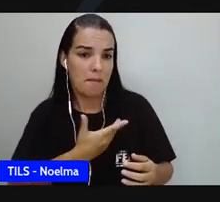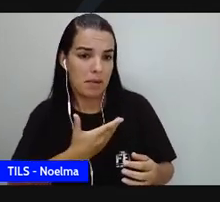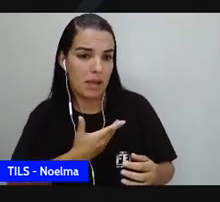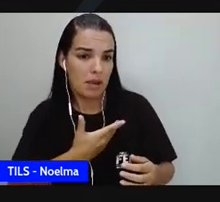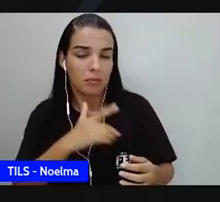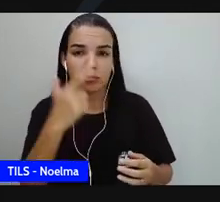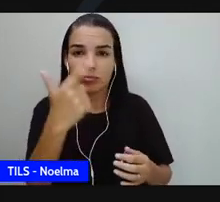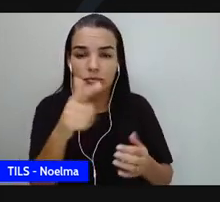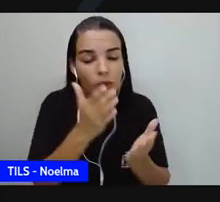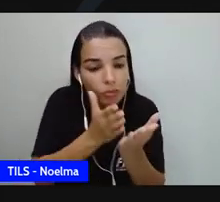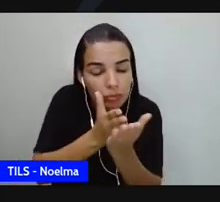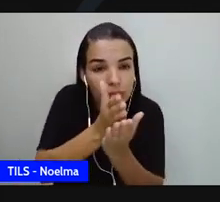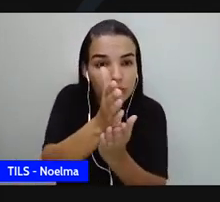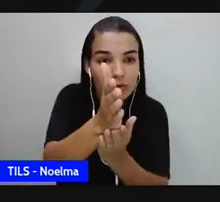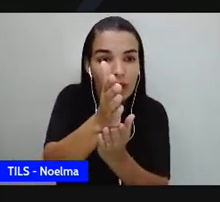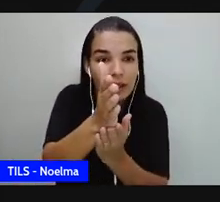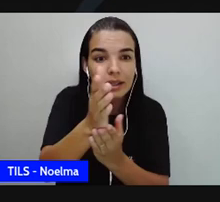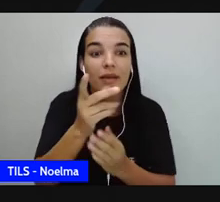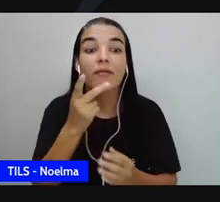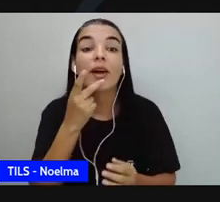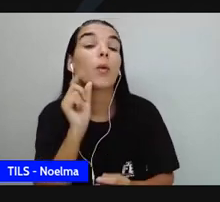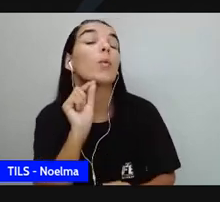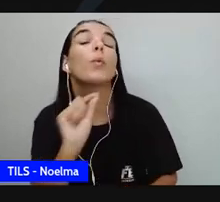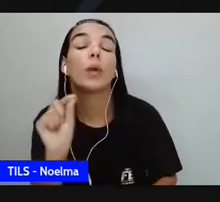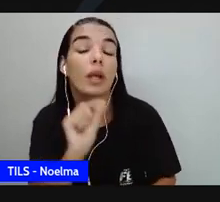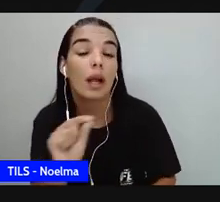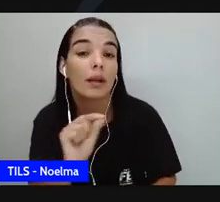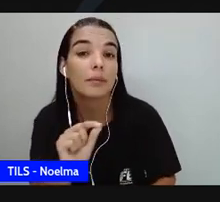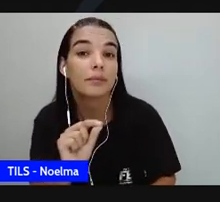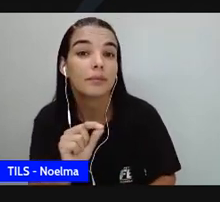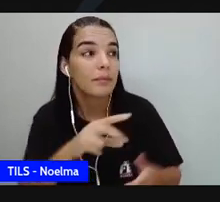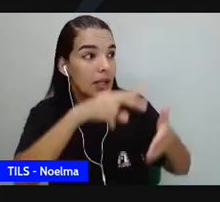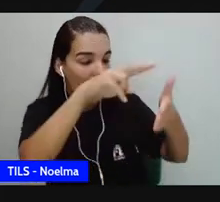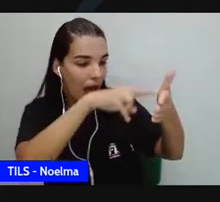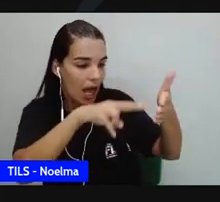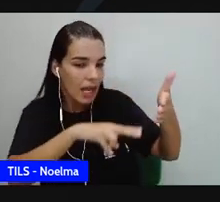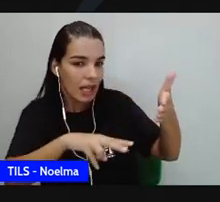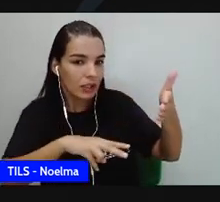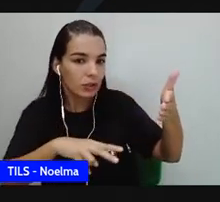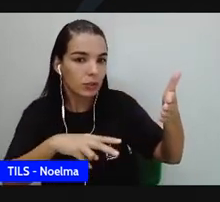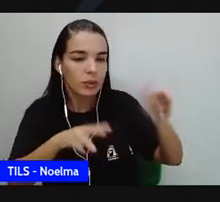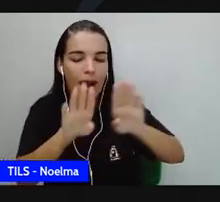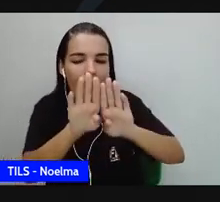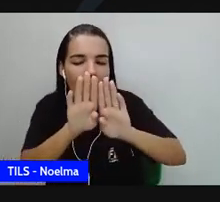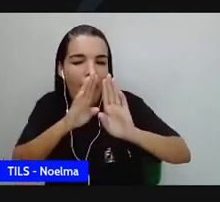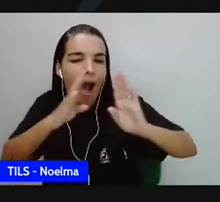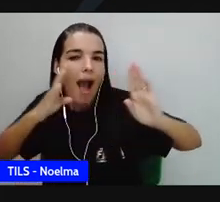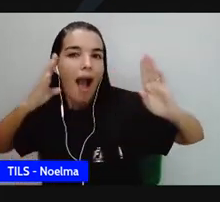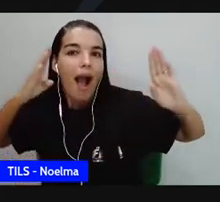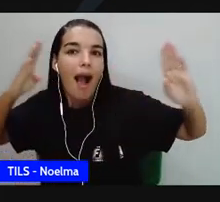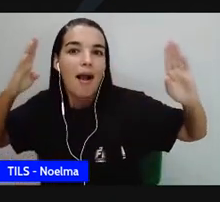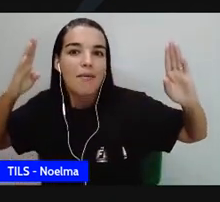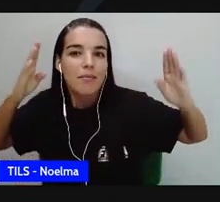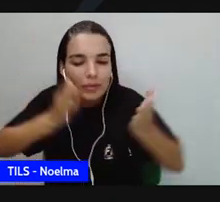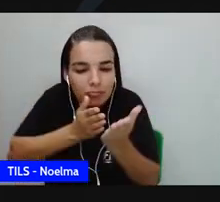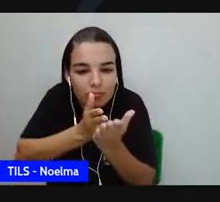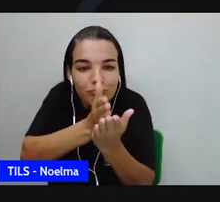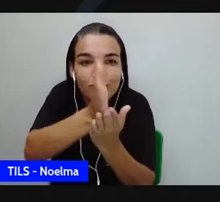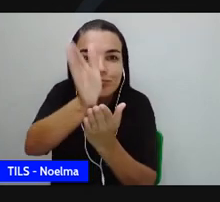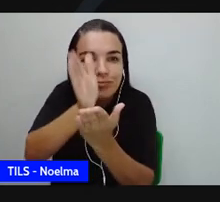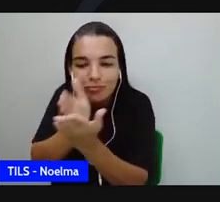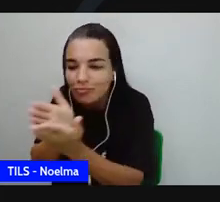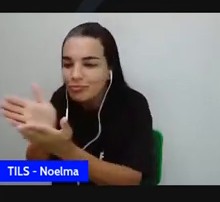está dizendo que o livro, que a leitura abre possibilidade, abre caminhos.